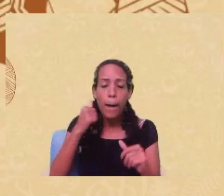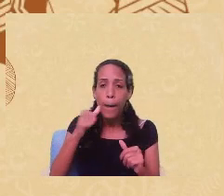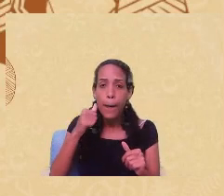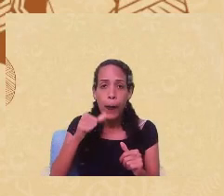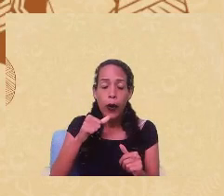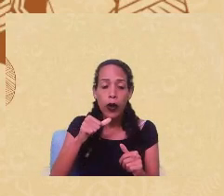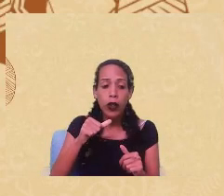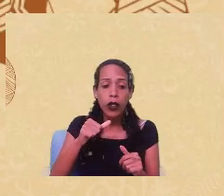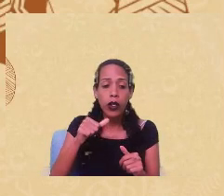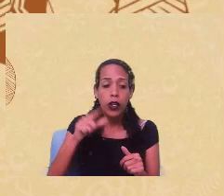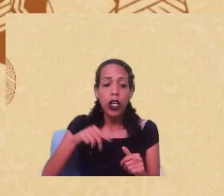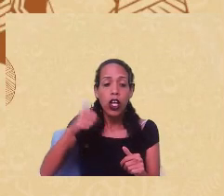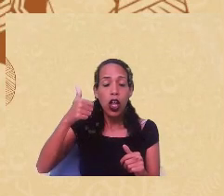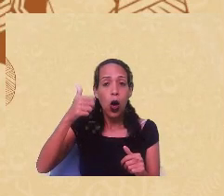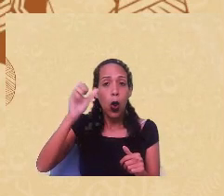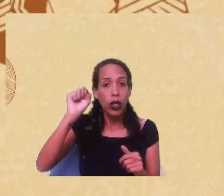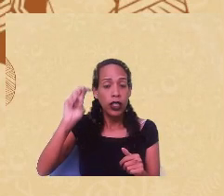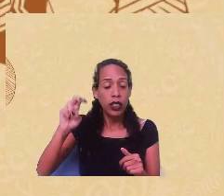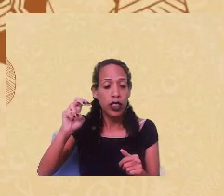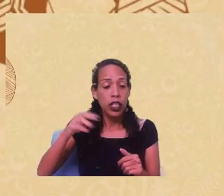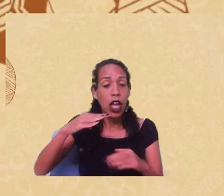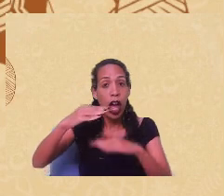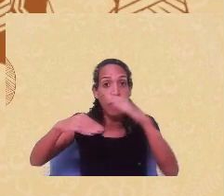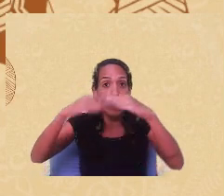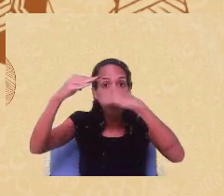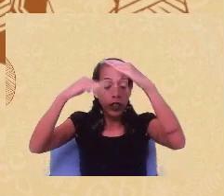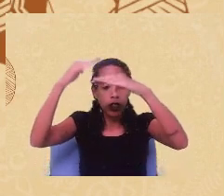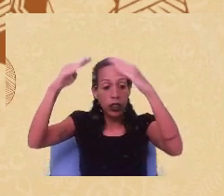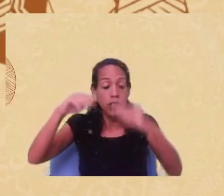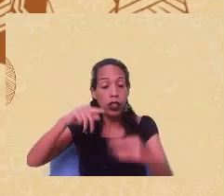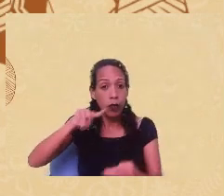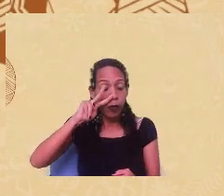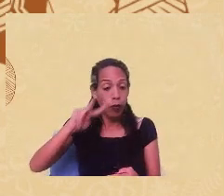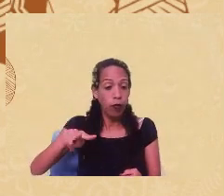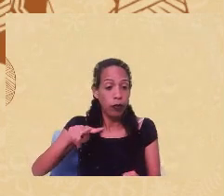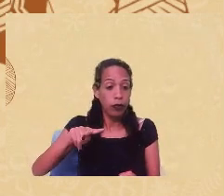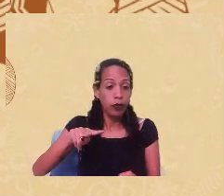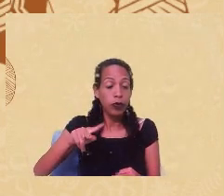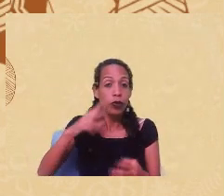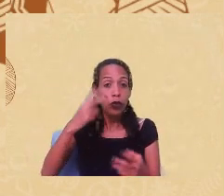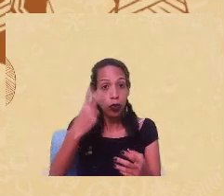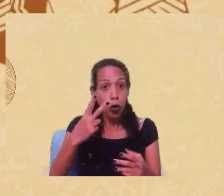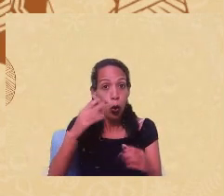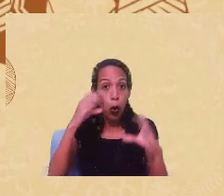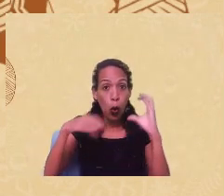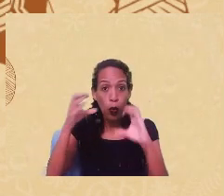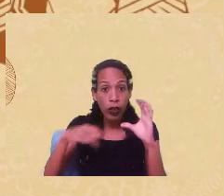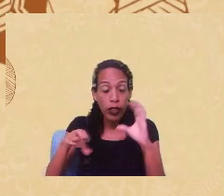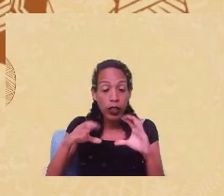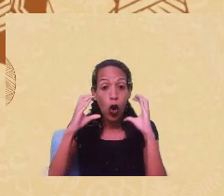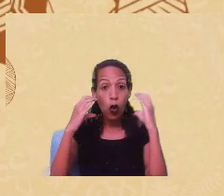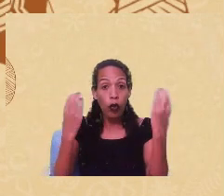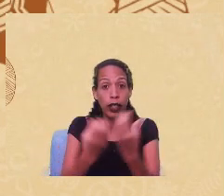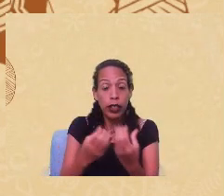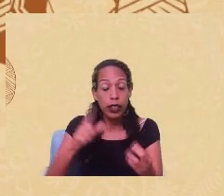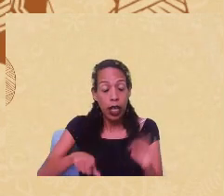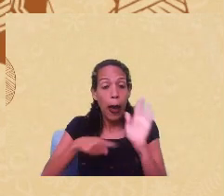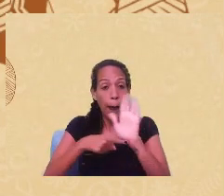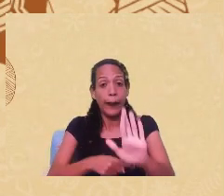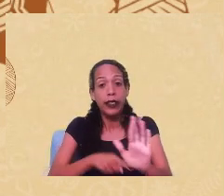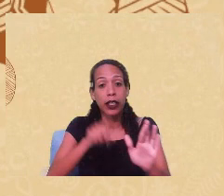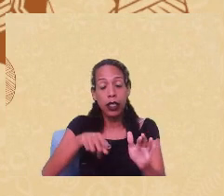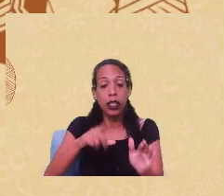em 95, e esses avanços, né, que a gente observa nessas duas conferências e que são largamente apresentados, né, por